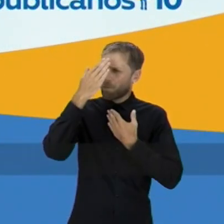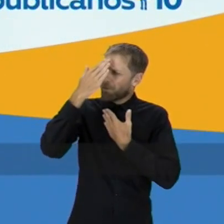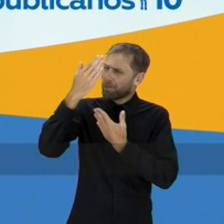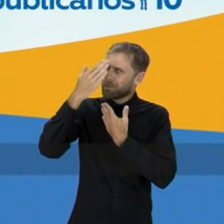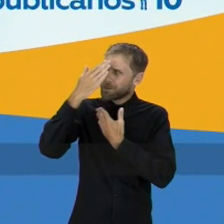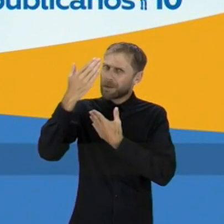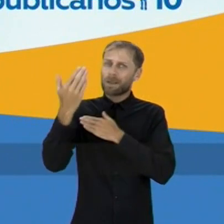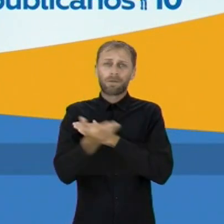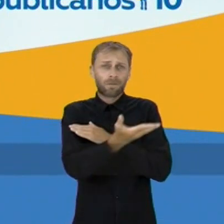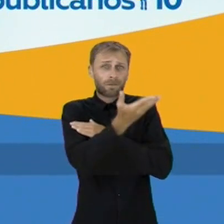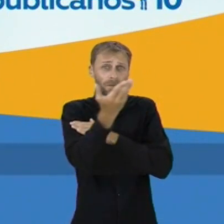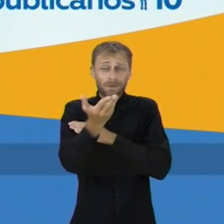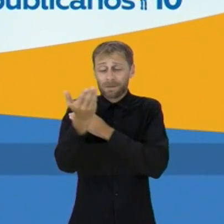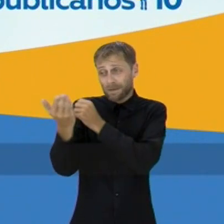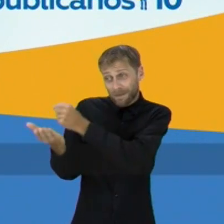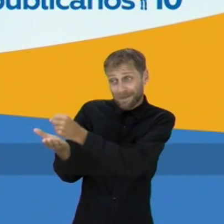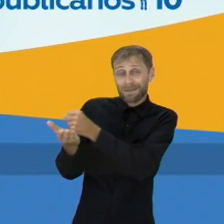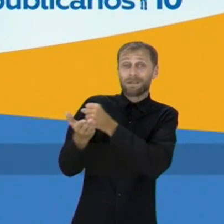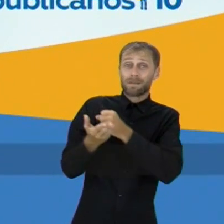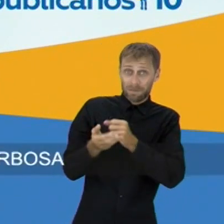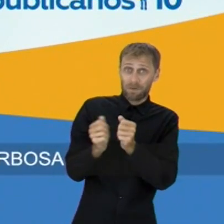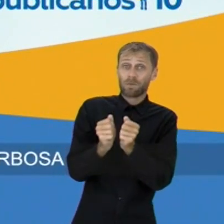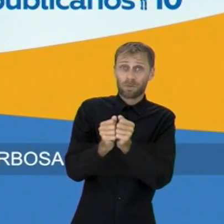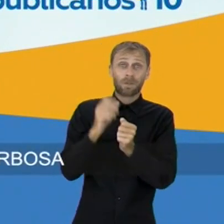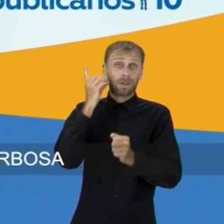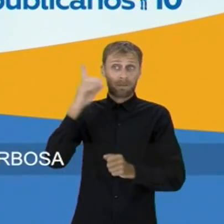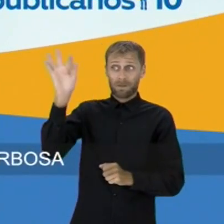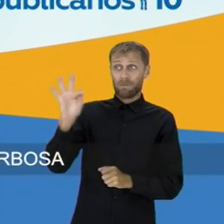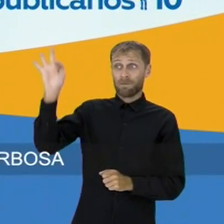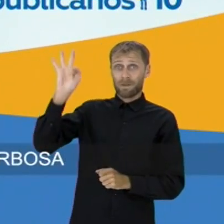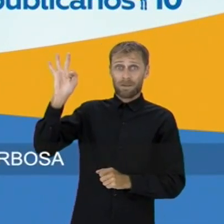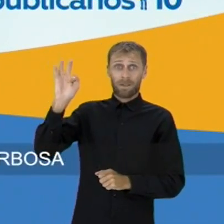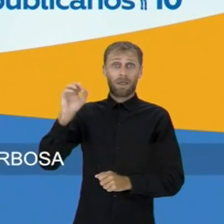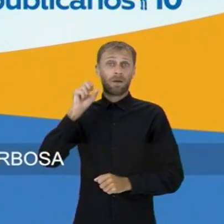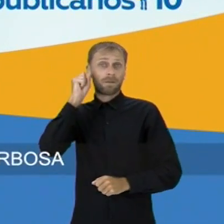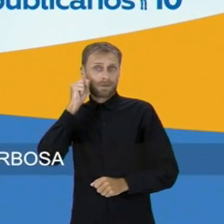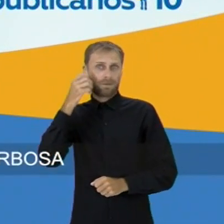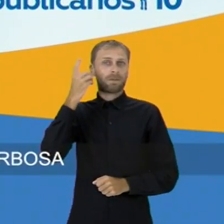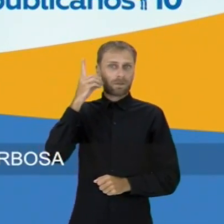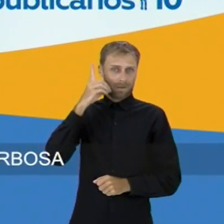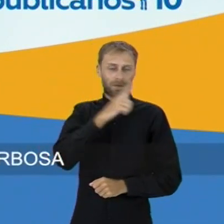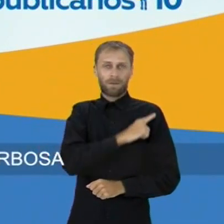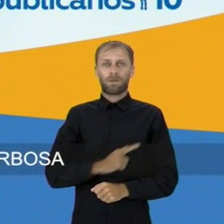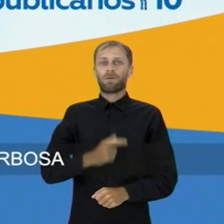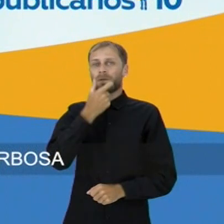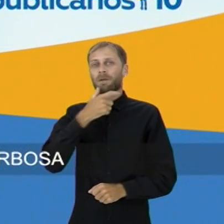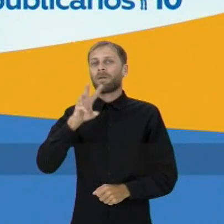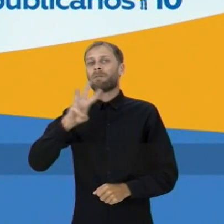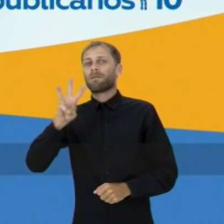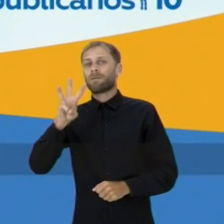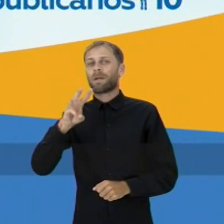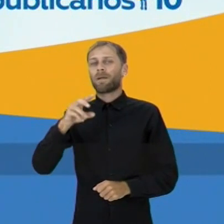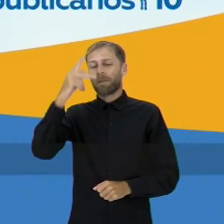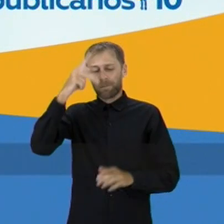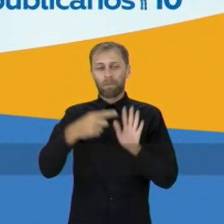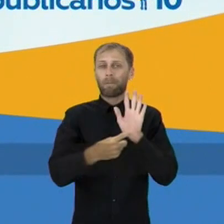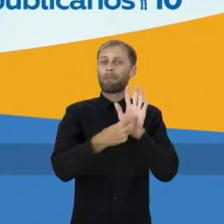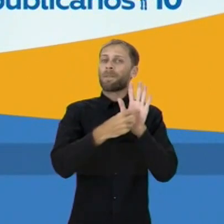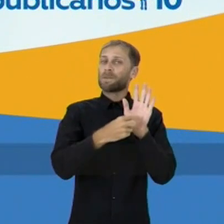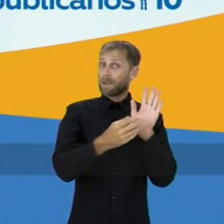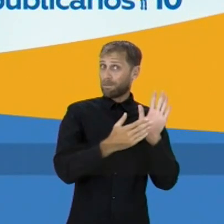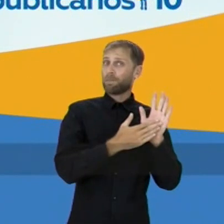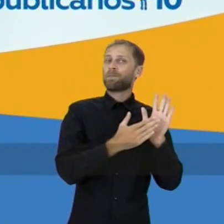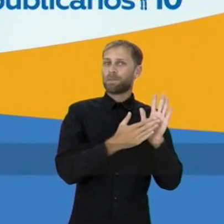recebeu, juntamente com o meu deputado federal, minha senadora Dorinha, meu governador Bandelei Barbosa, para apresentarmos nossas